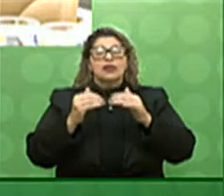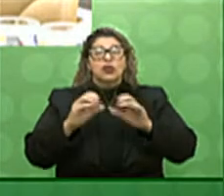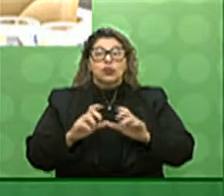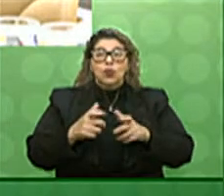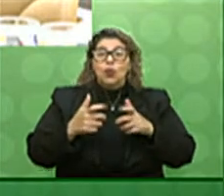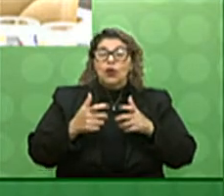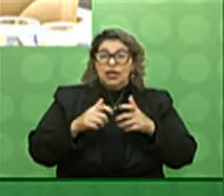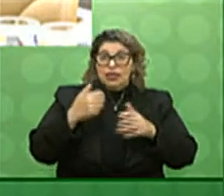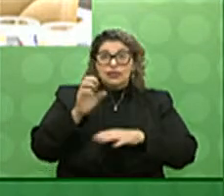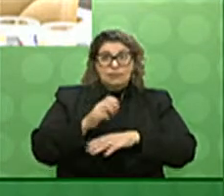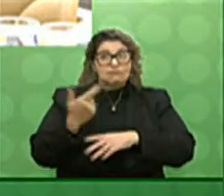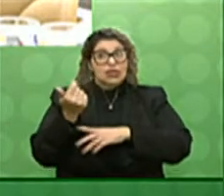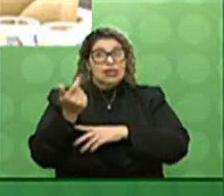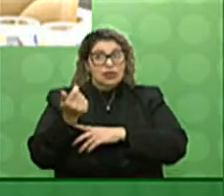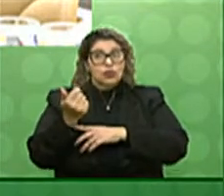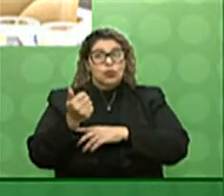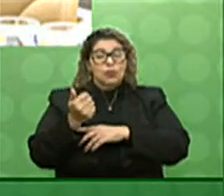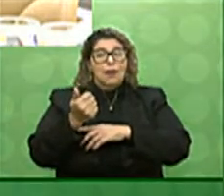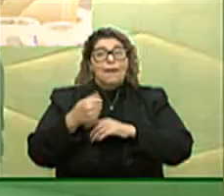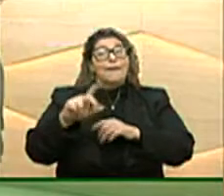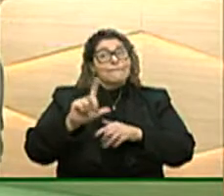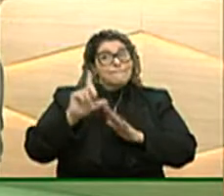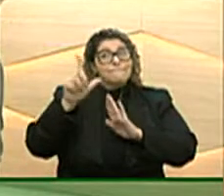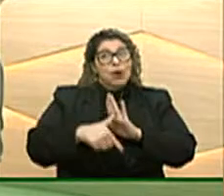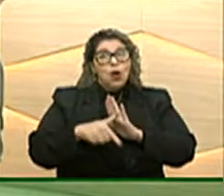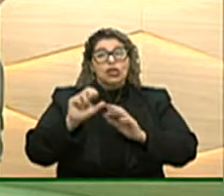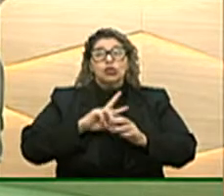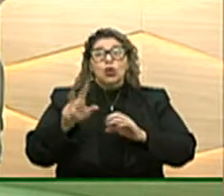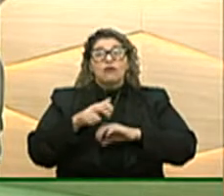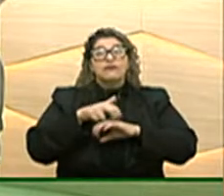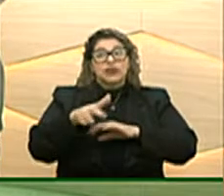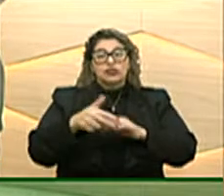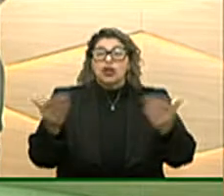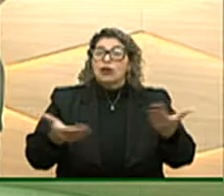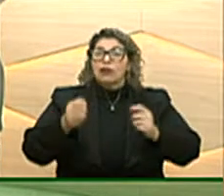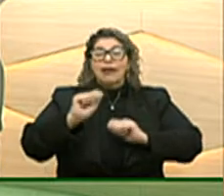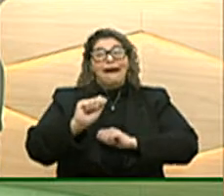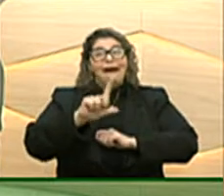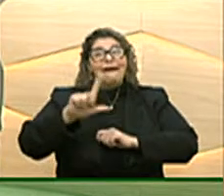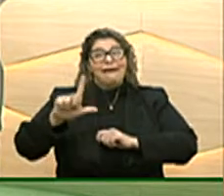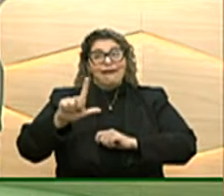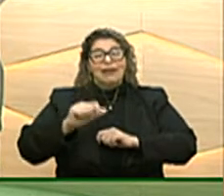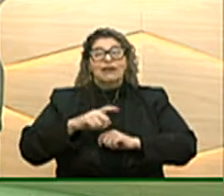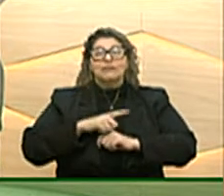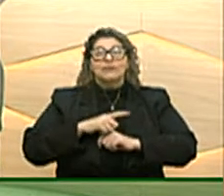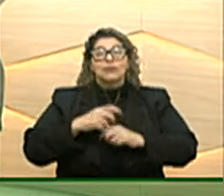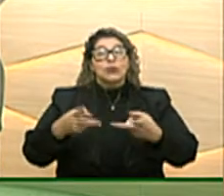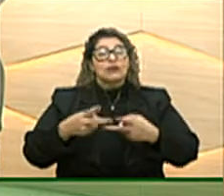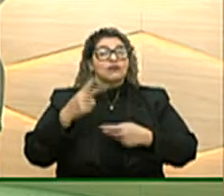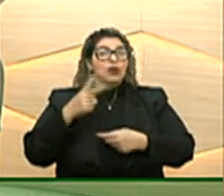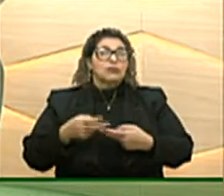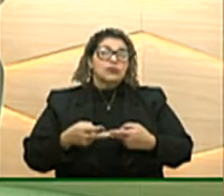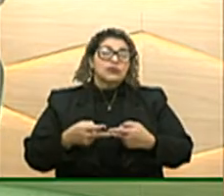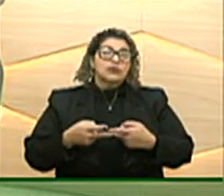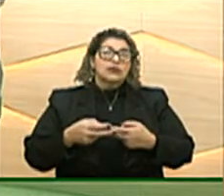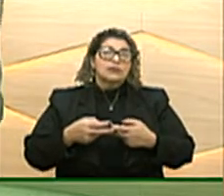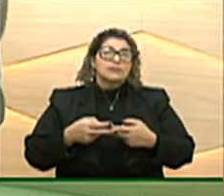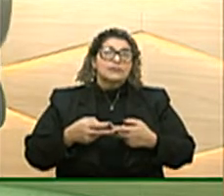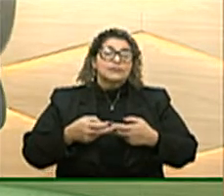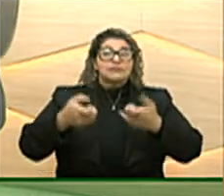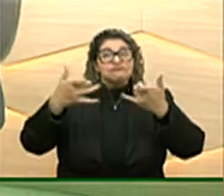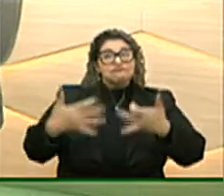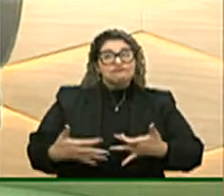-19. Agora, pela TV Assembleia, pelas redes sociais do Parlamento Gaúcho, nós vamos ouvir o vice-presidente da República,